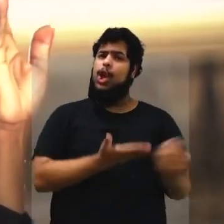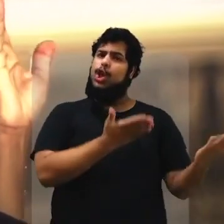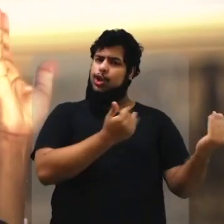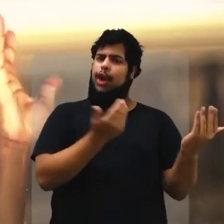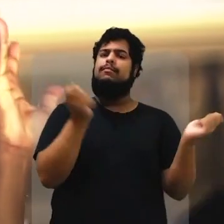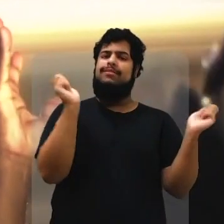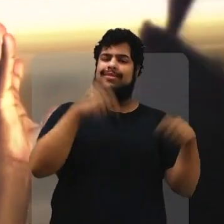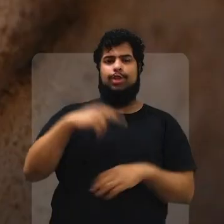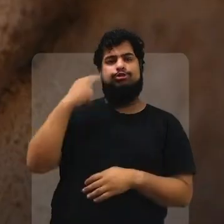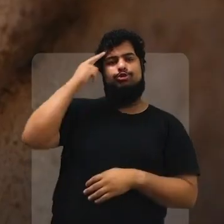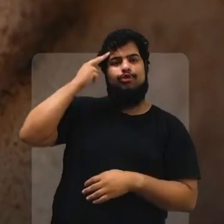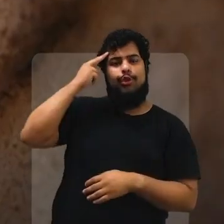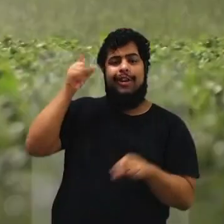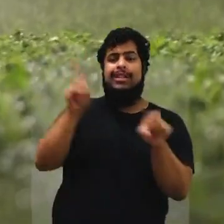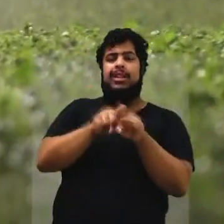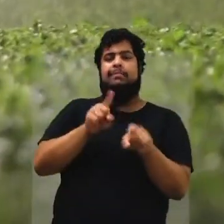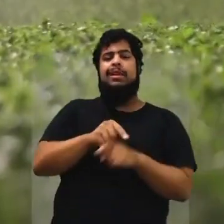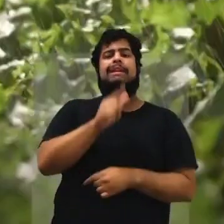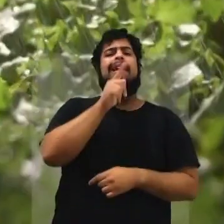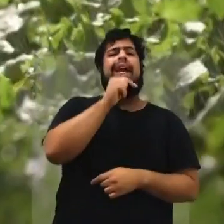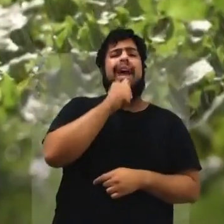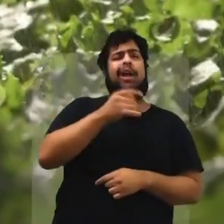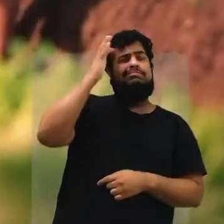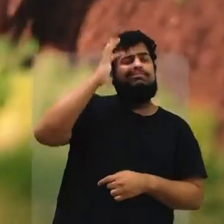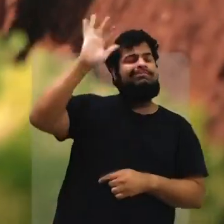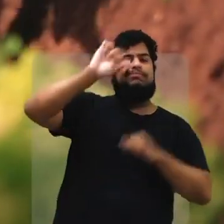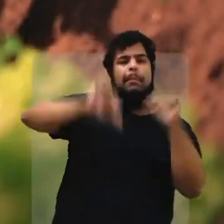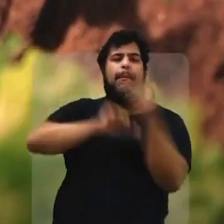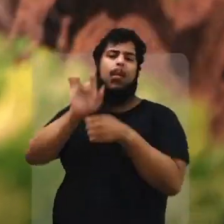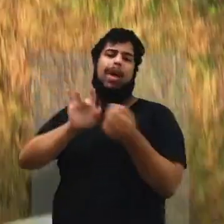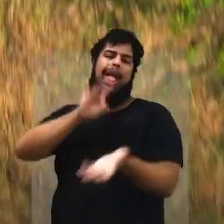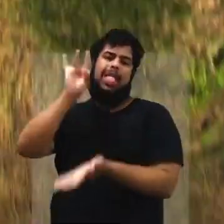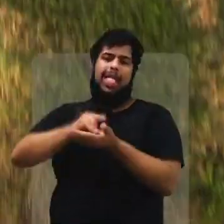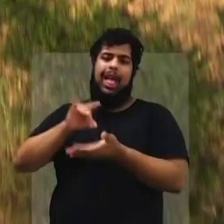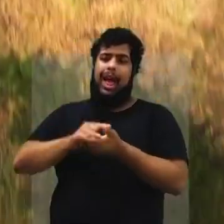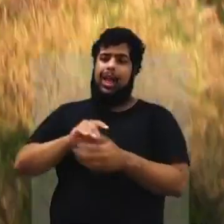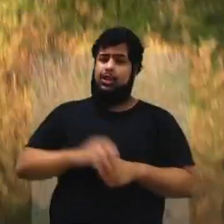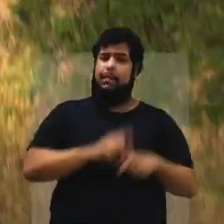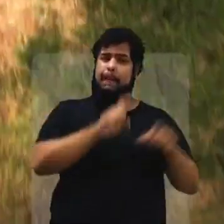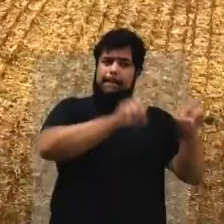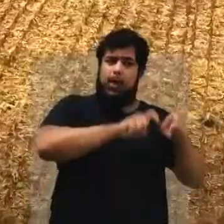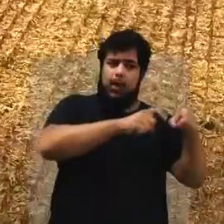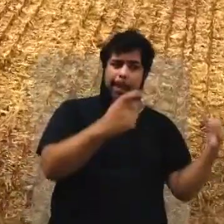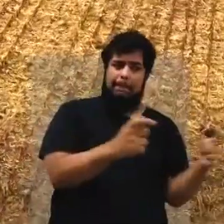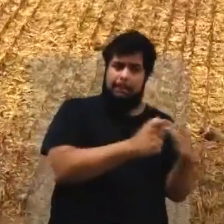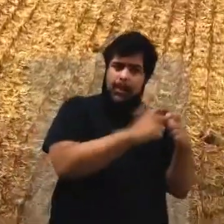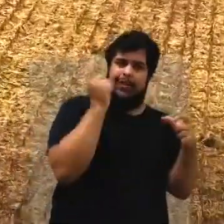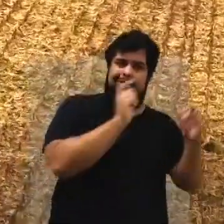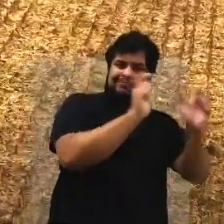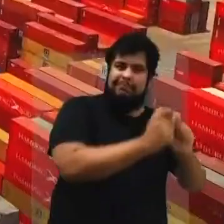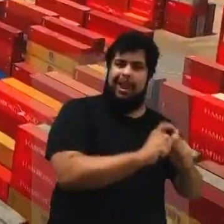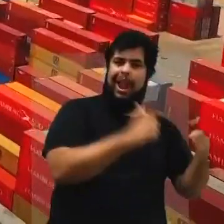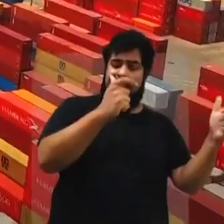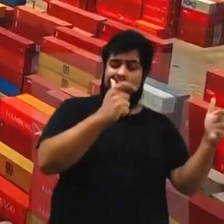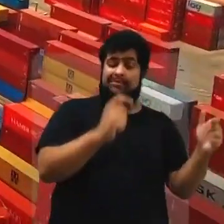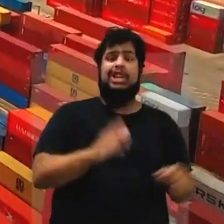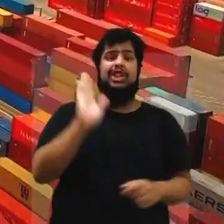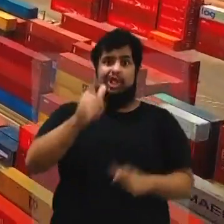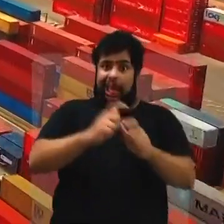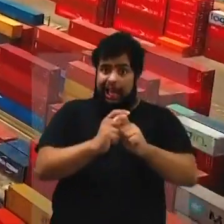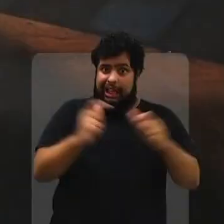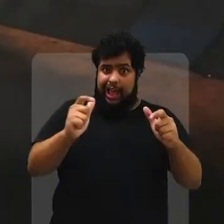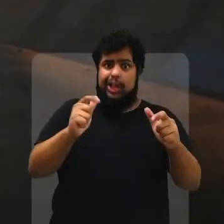realizaram sonhos. E a água se tornou realidade. O pequeno produtor cresceu. O grande produtor ganhou o mundo.